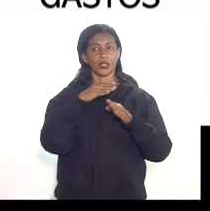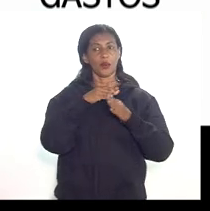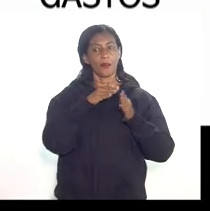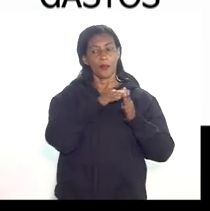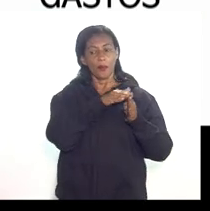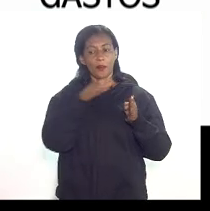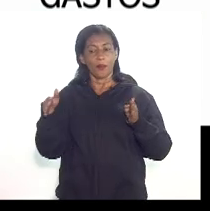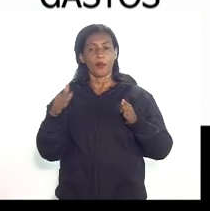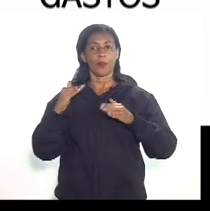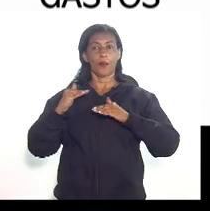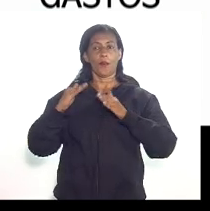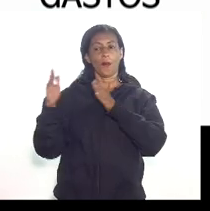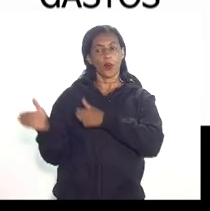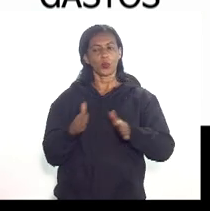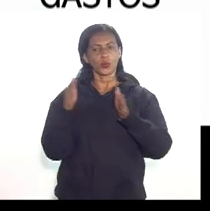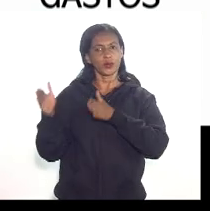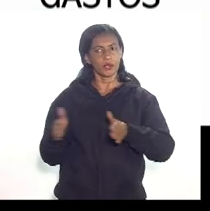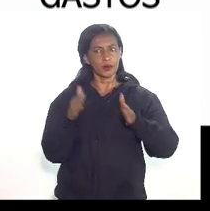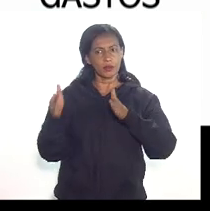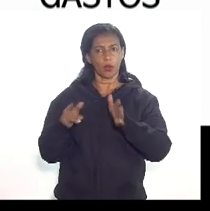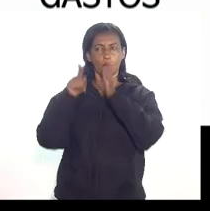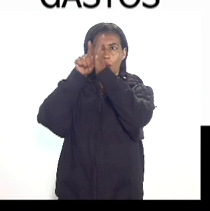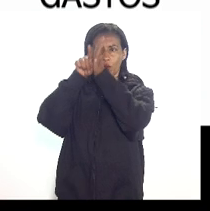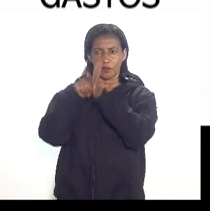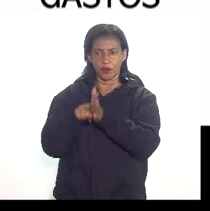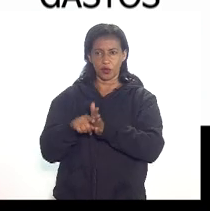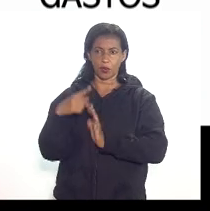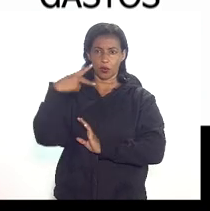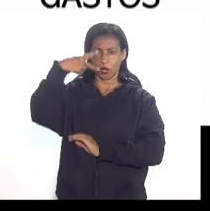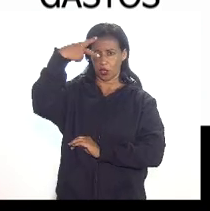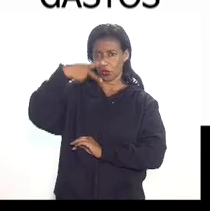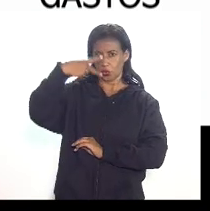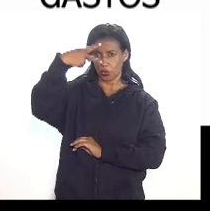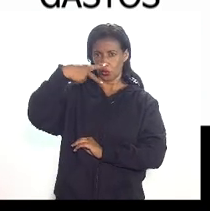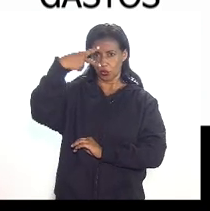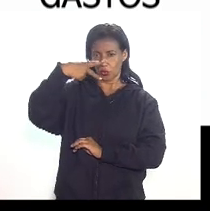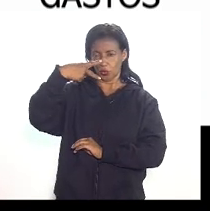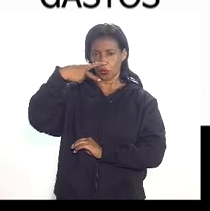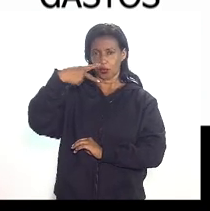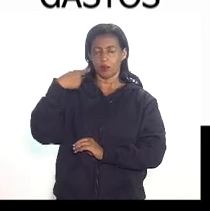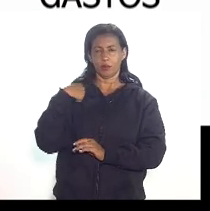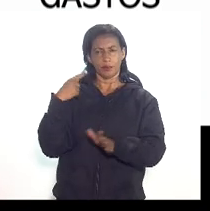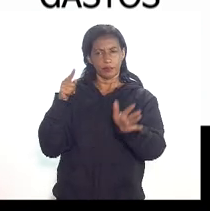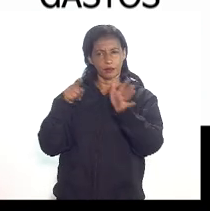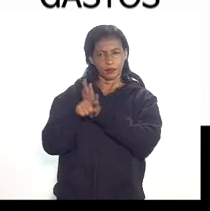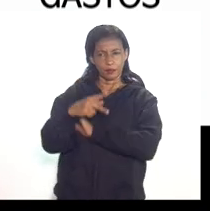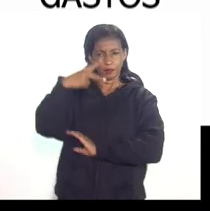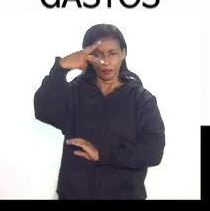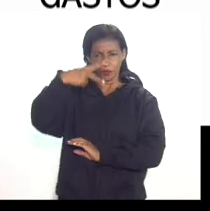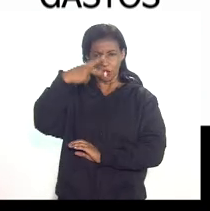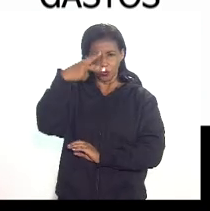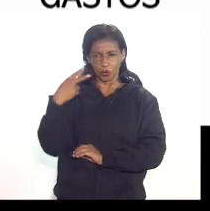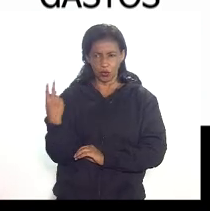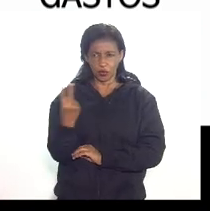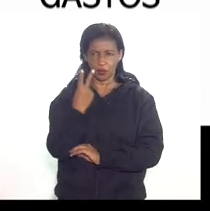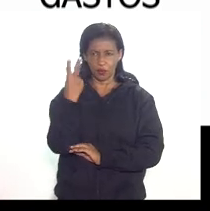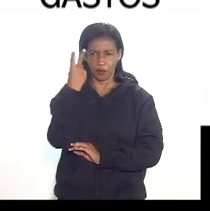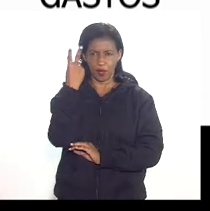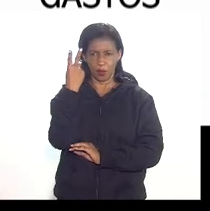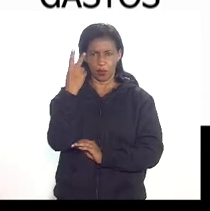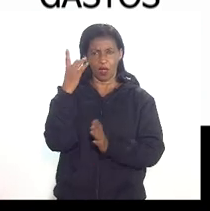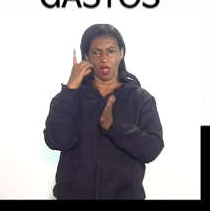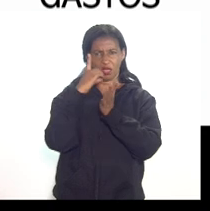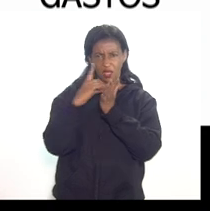produção como são investimentos realizados nas duas fases eu pergunto se esses dois valores deveriam estar